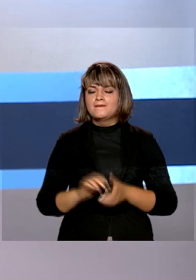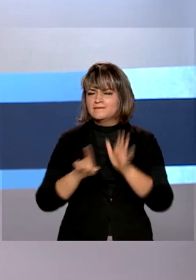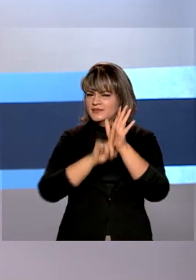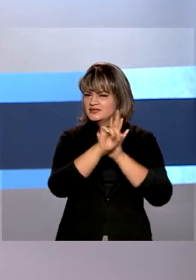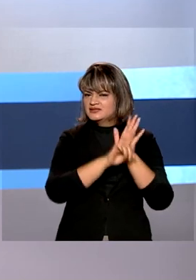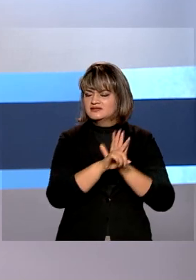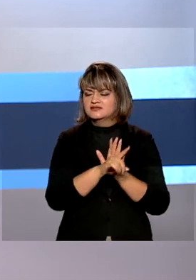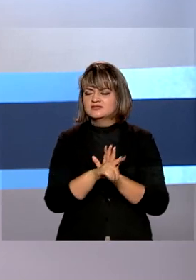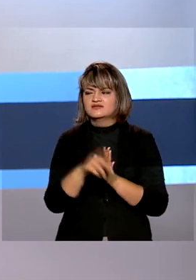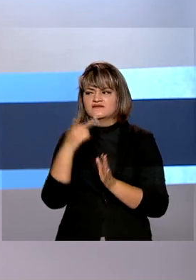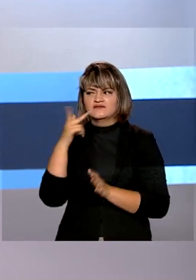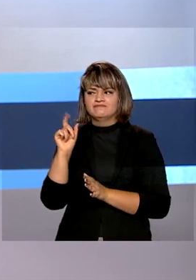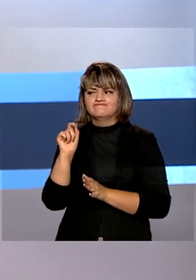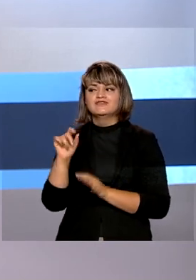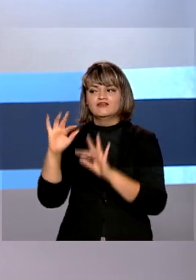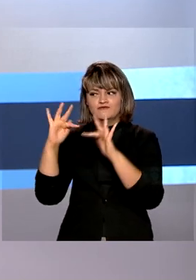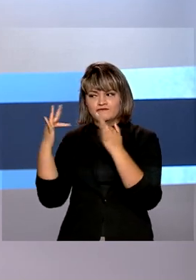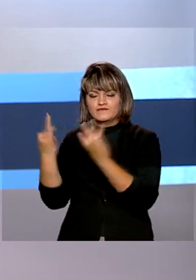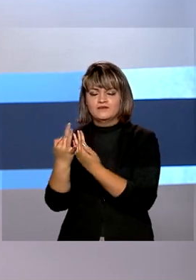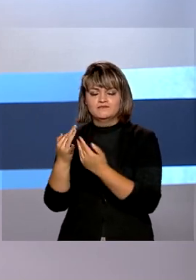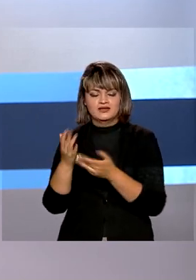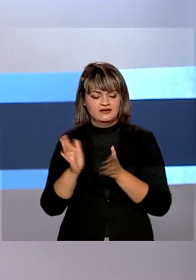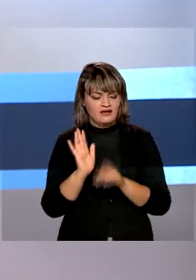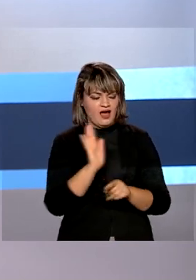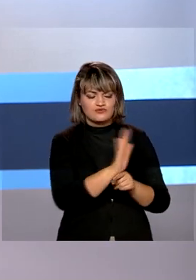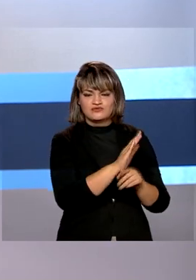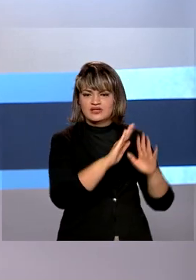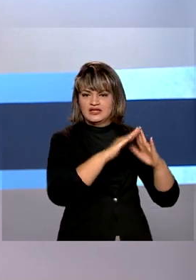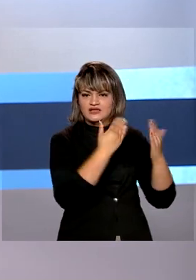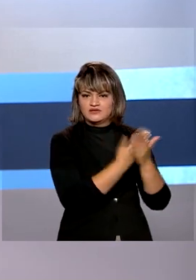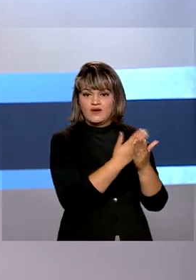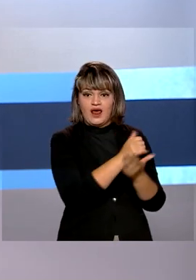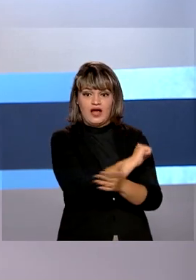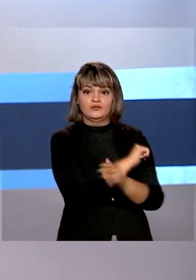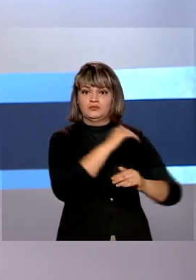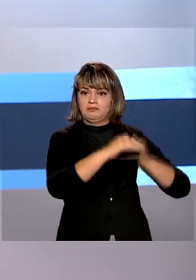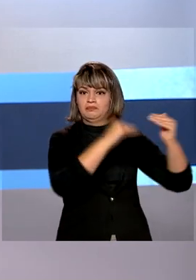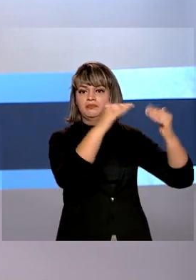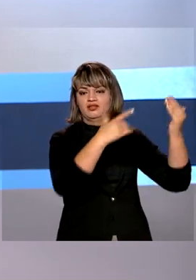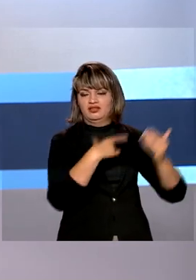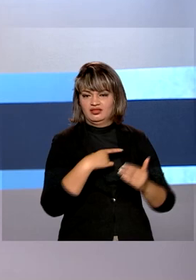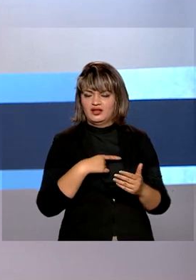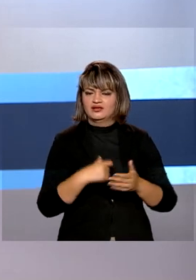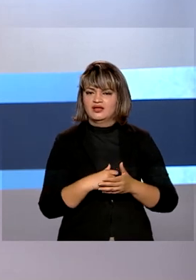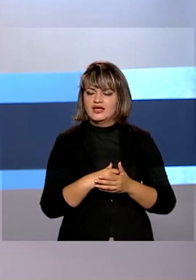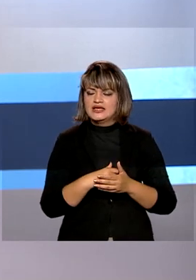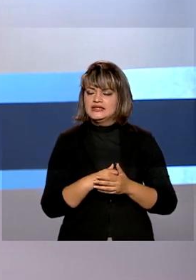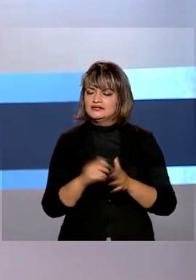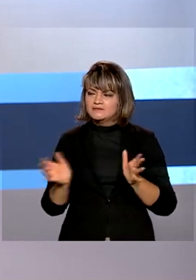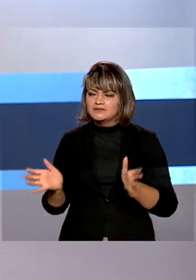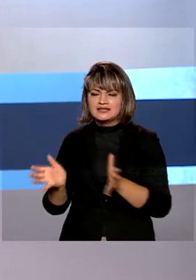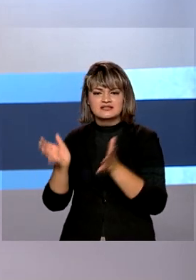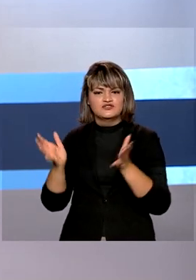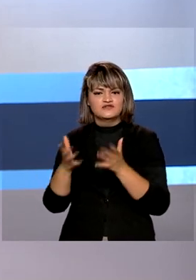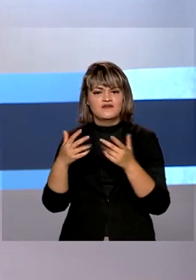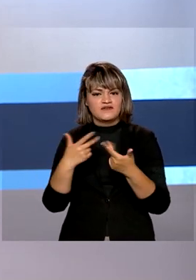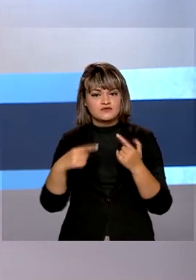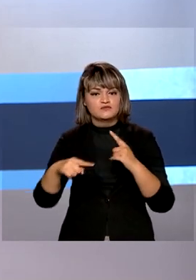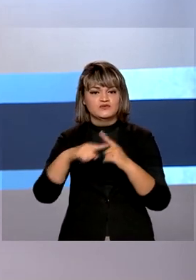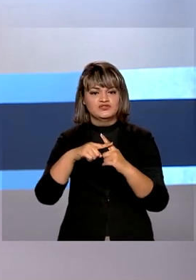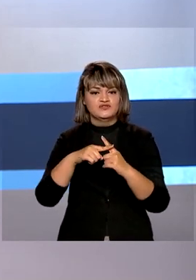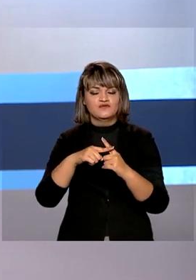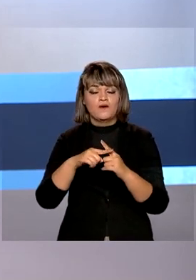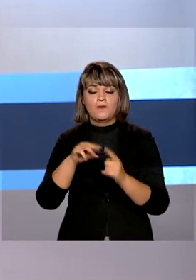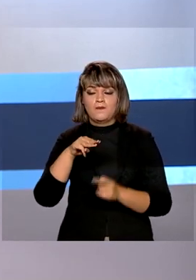mostram que a participação da família na vida escolar melhora o desempenho dos alunos. Para incentivar resultados positivos,